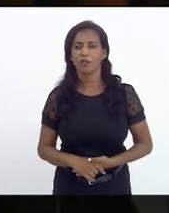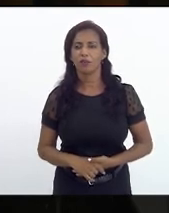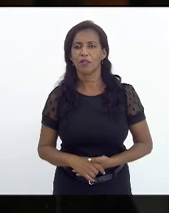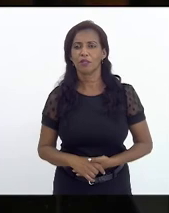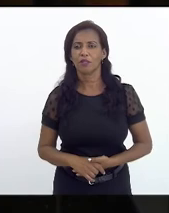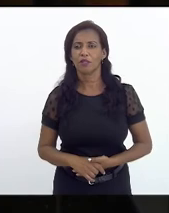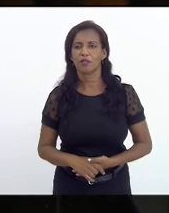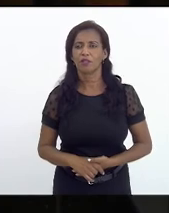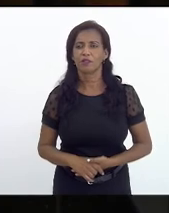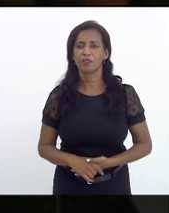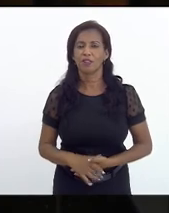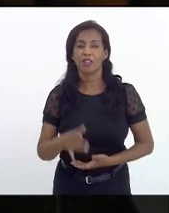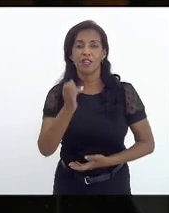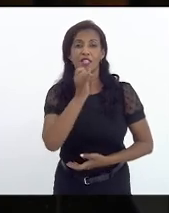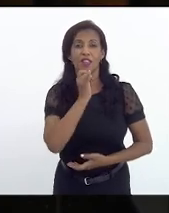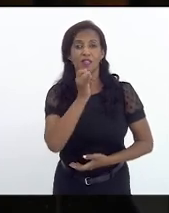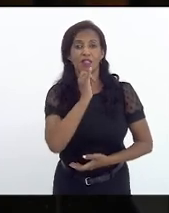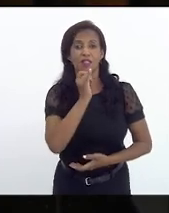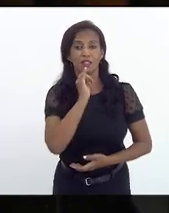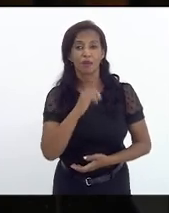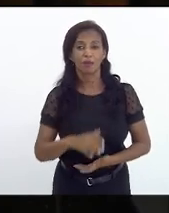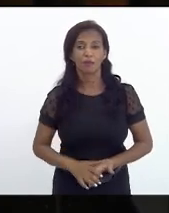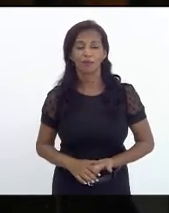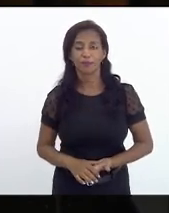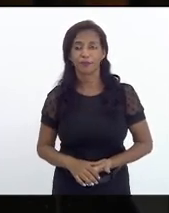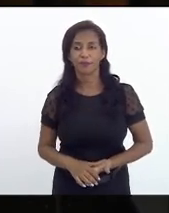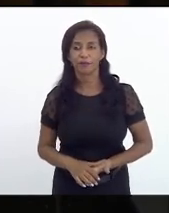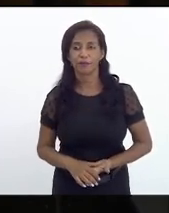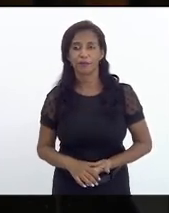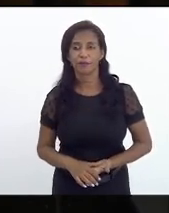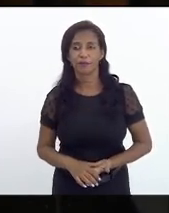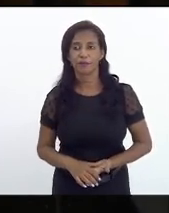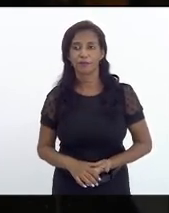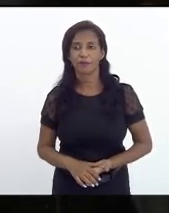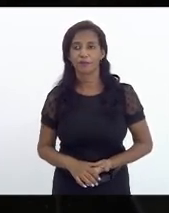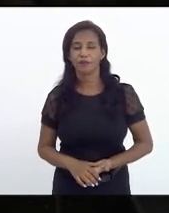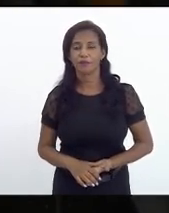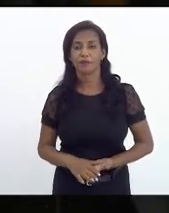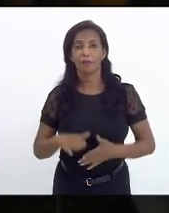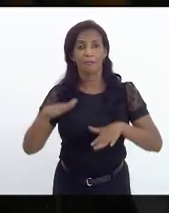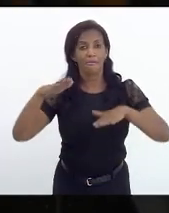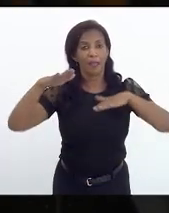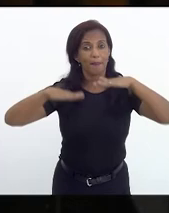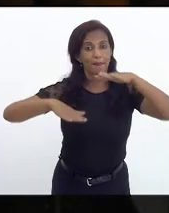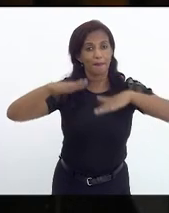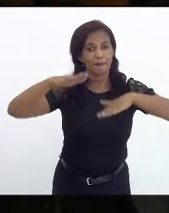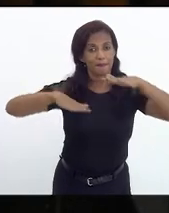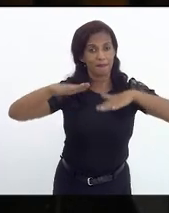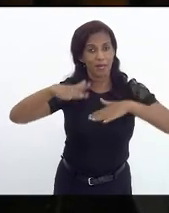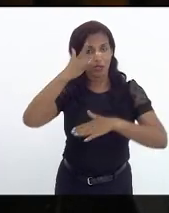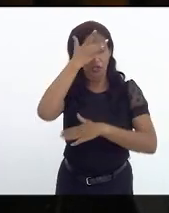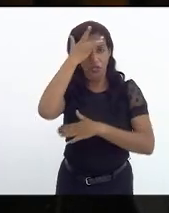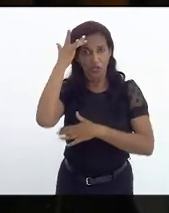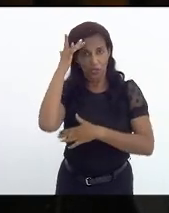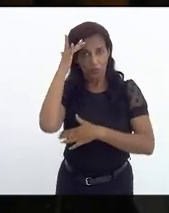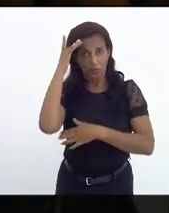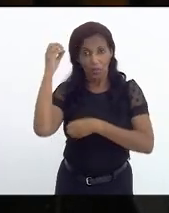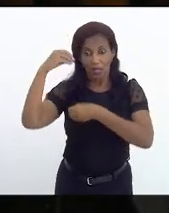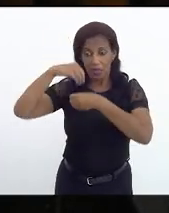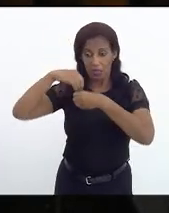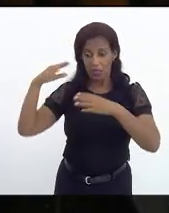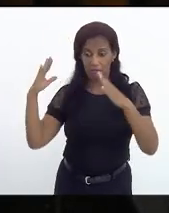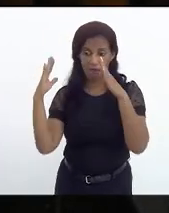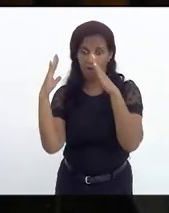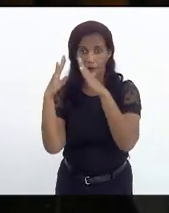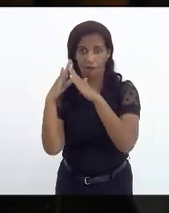por exemplo questões relacionadas a média de pessoas por cômodo deputado